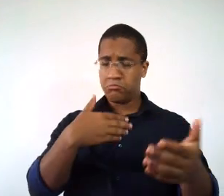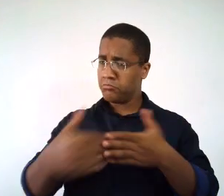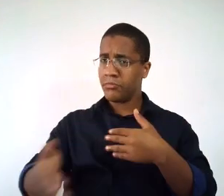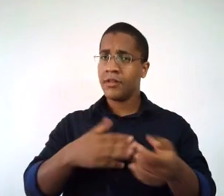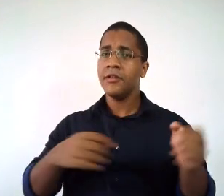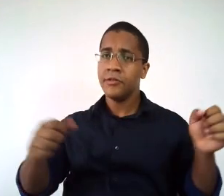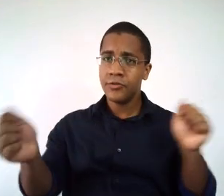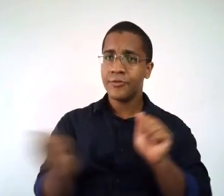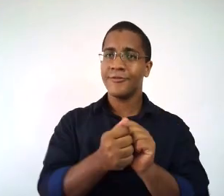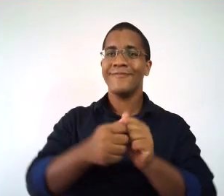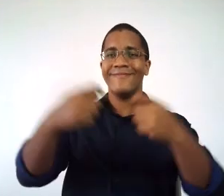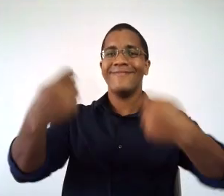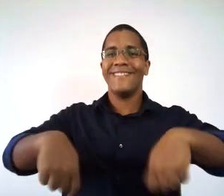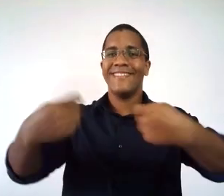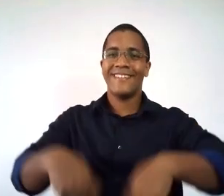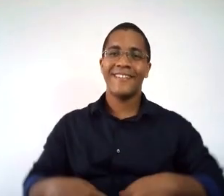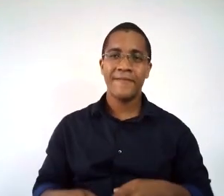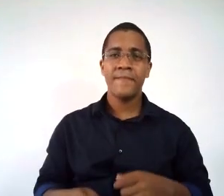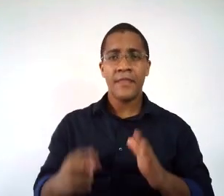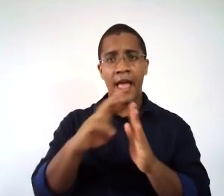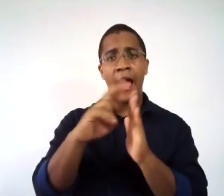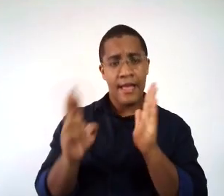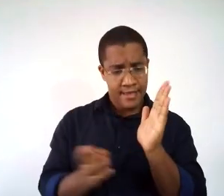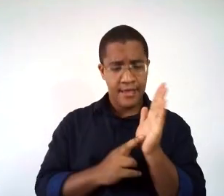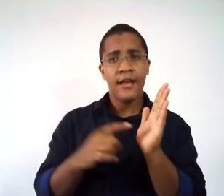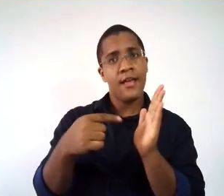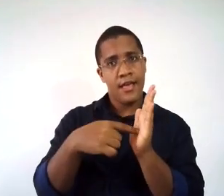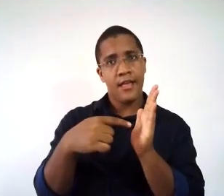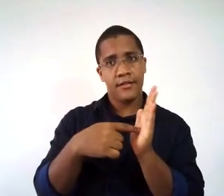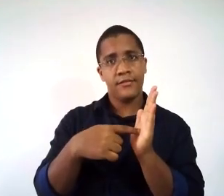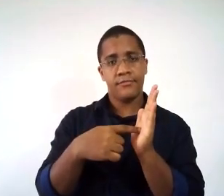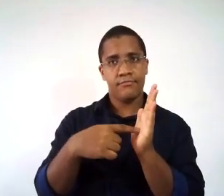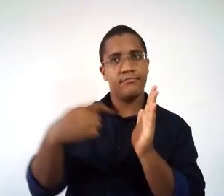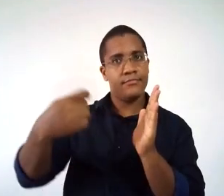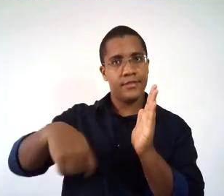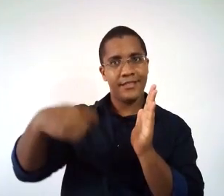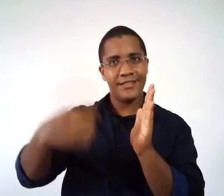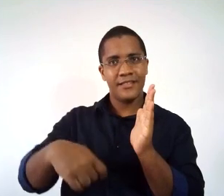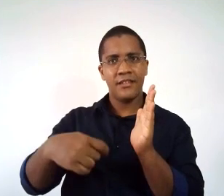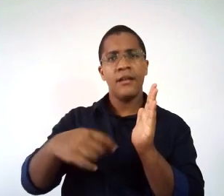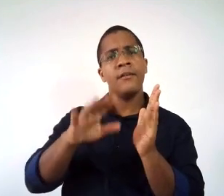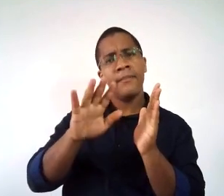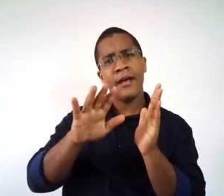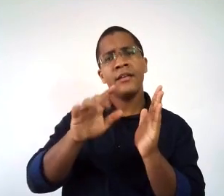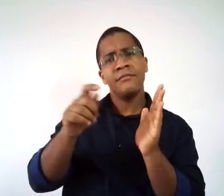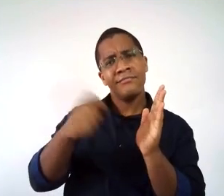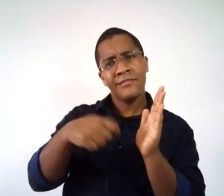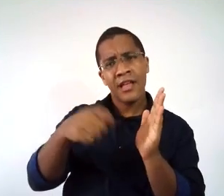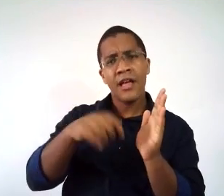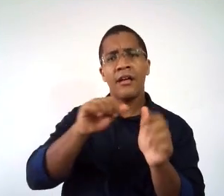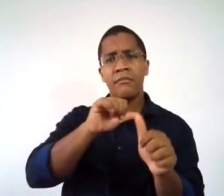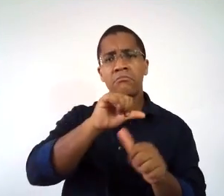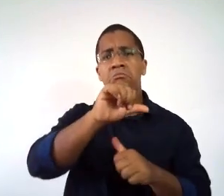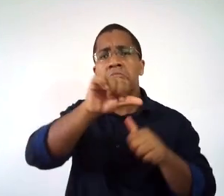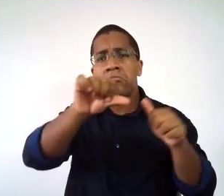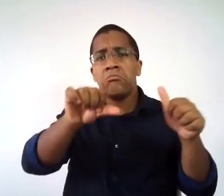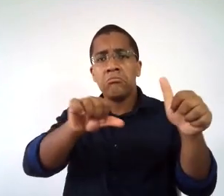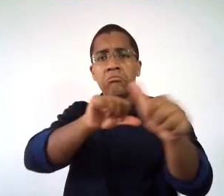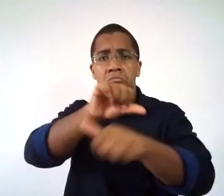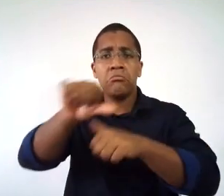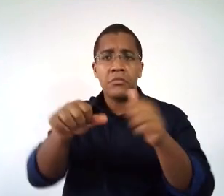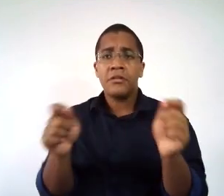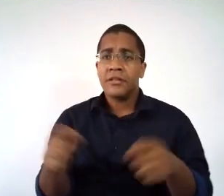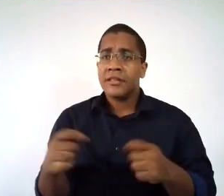flexíveis, mas são obrigatórias, como anteriormente eu tinha falado para vocês. Então, elas vão existir, mas elas